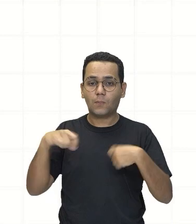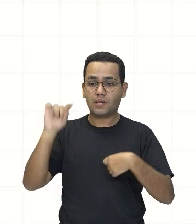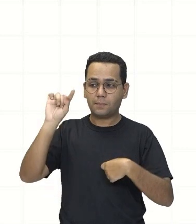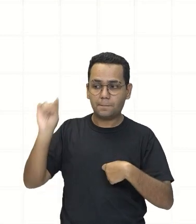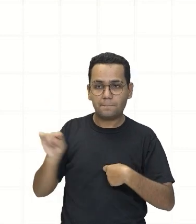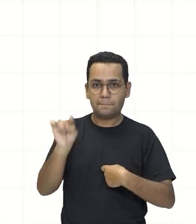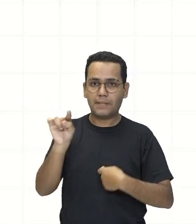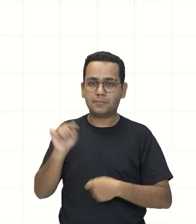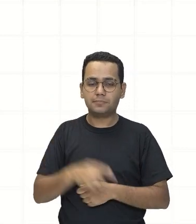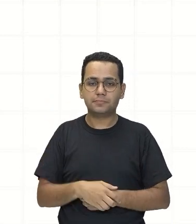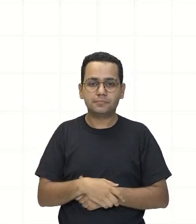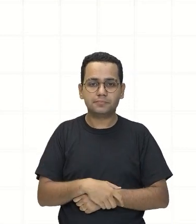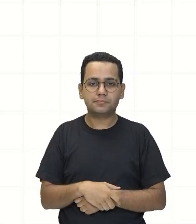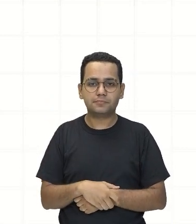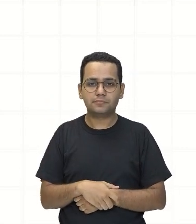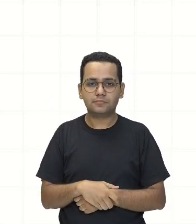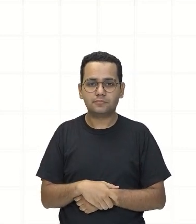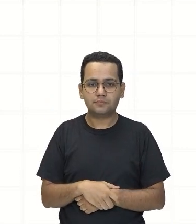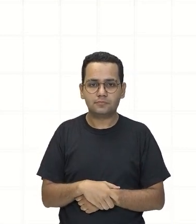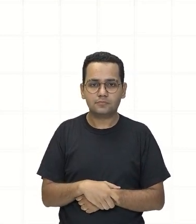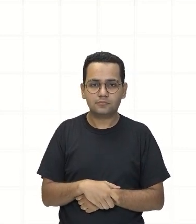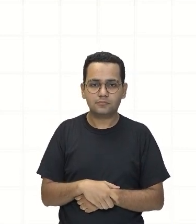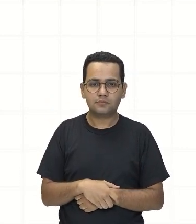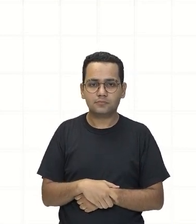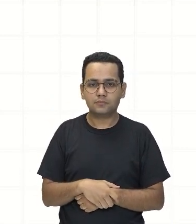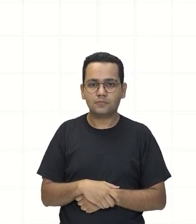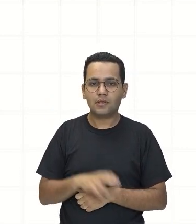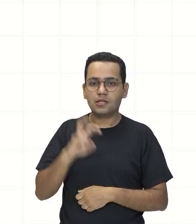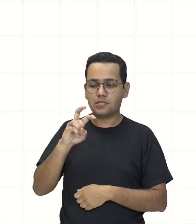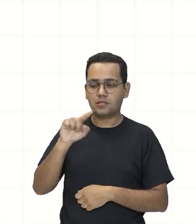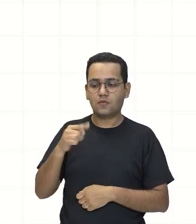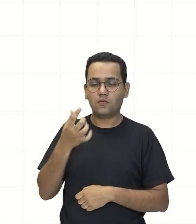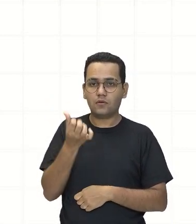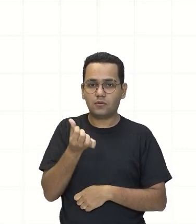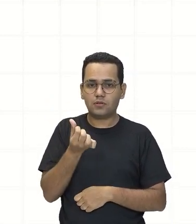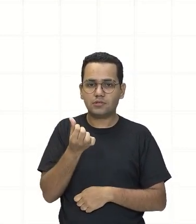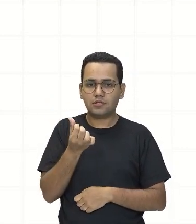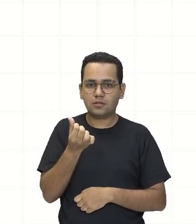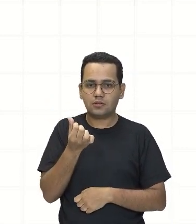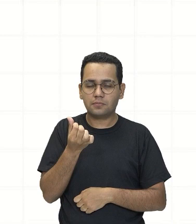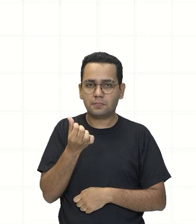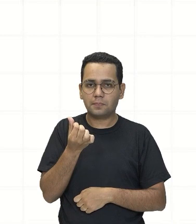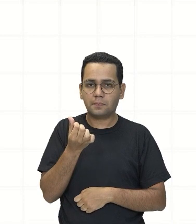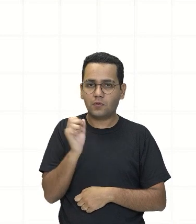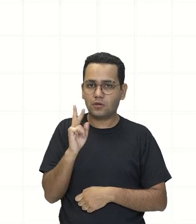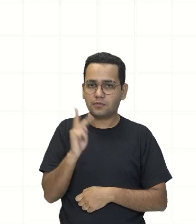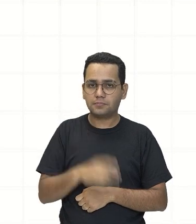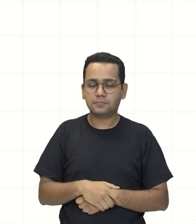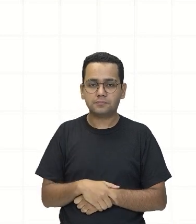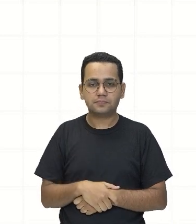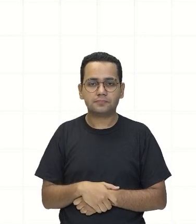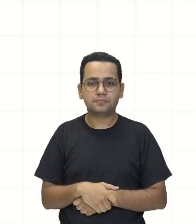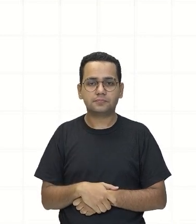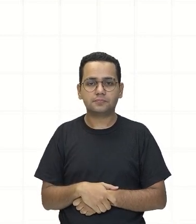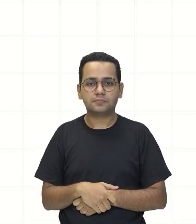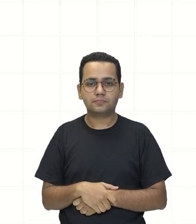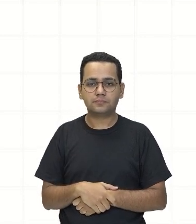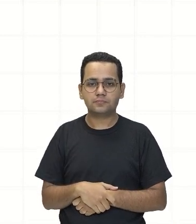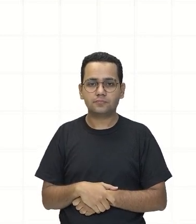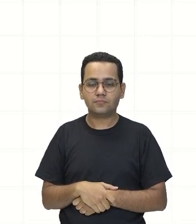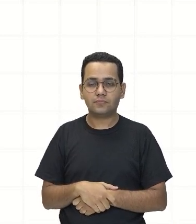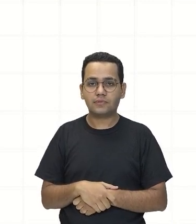pessoal Eu já estava Com 5,6 Não é verdade? Então se eu